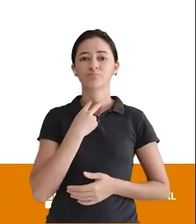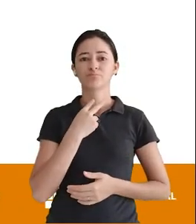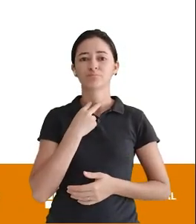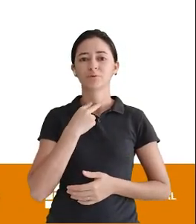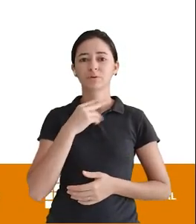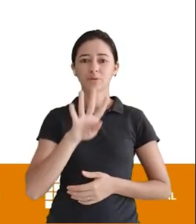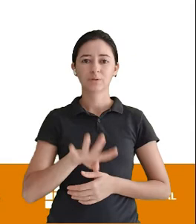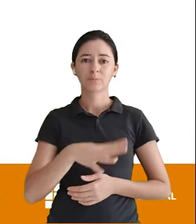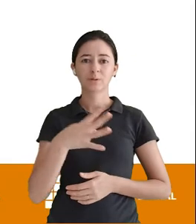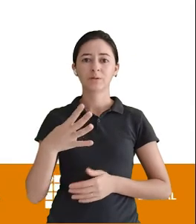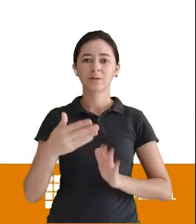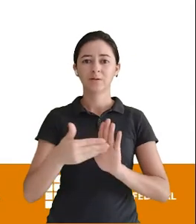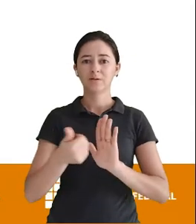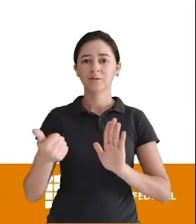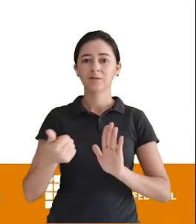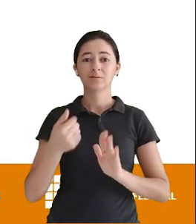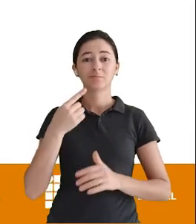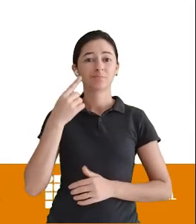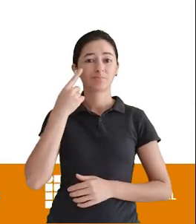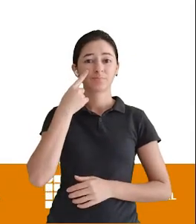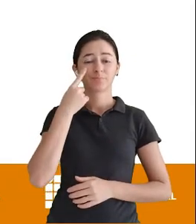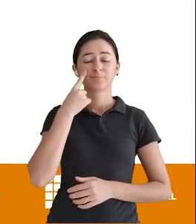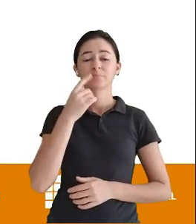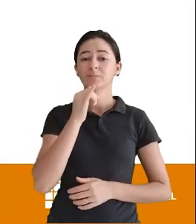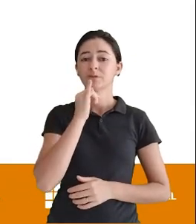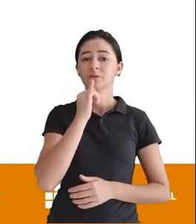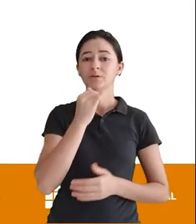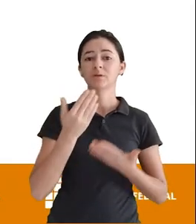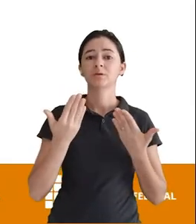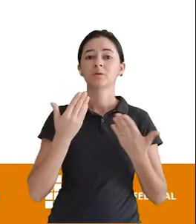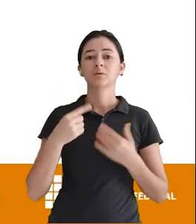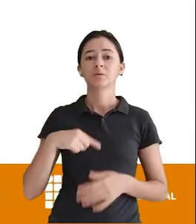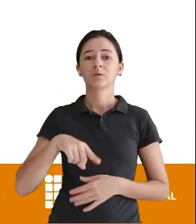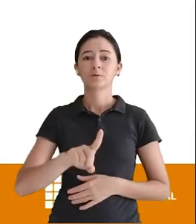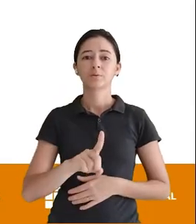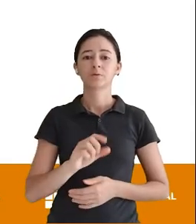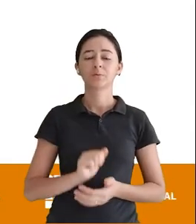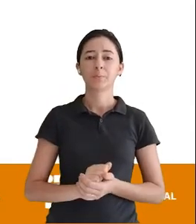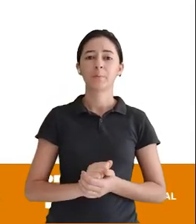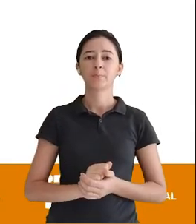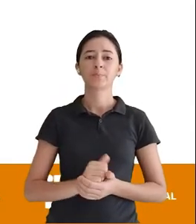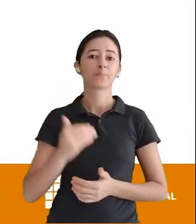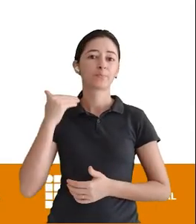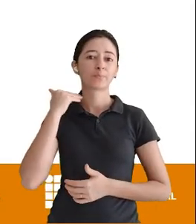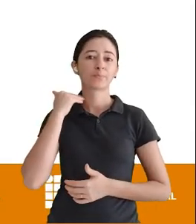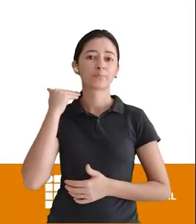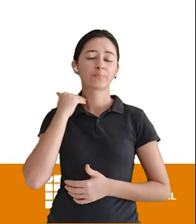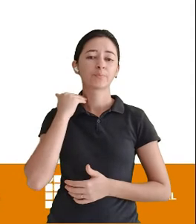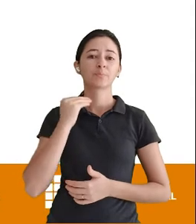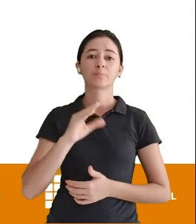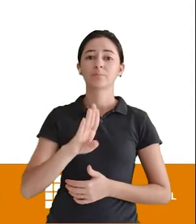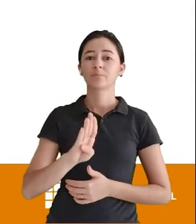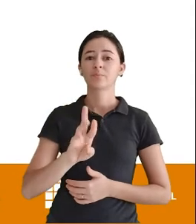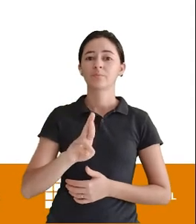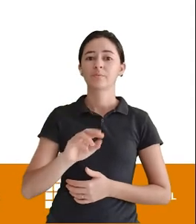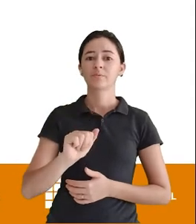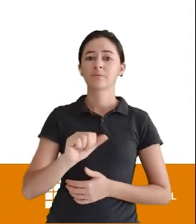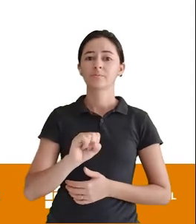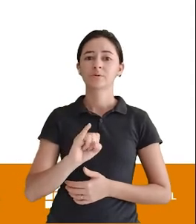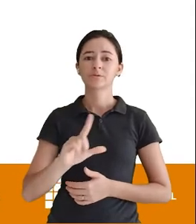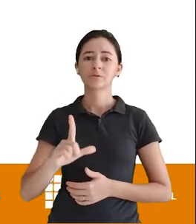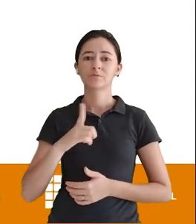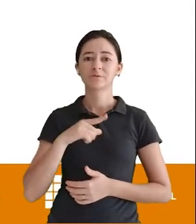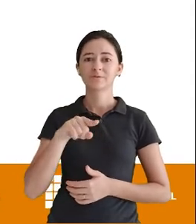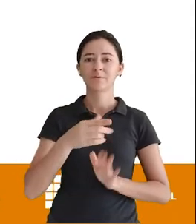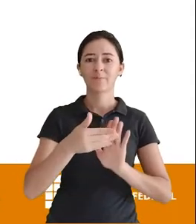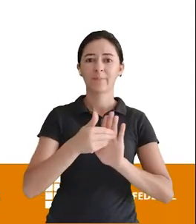tabela Você imagina Você vai lá Na tabela Cliente Do sistema Do Banco do Brasil E você dá um Drop Na tabela